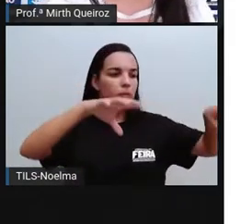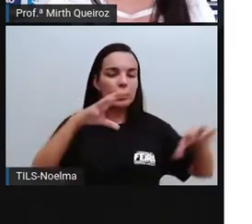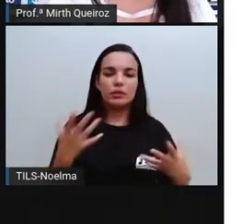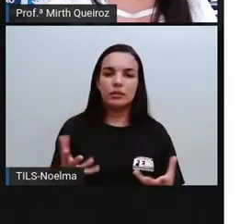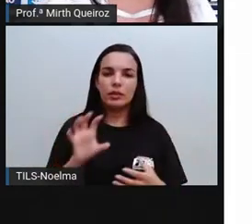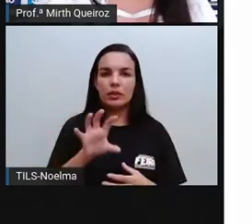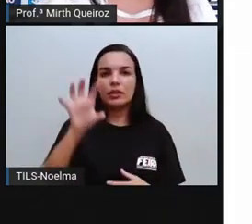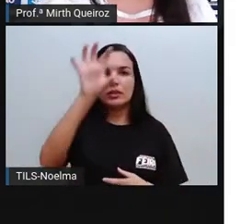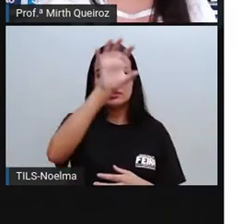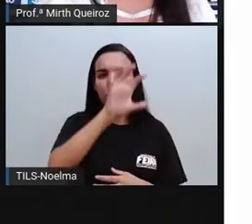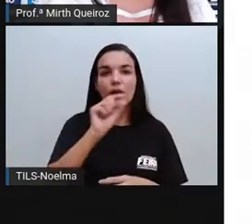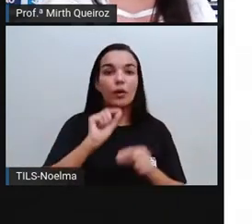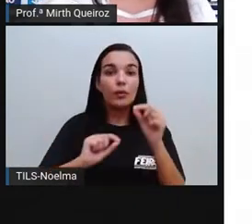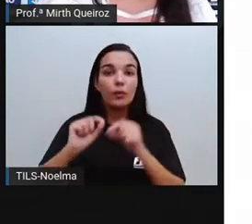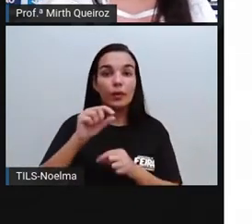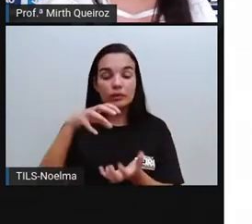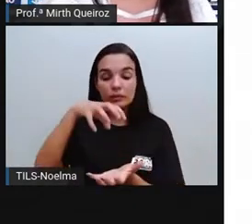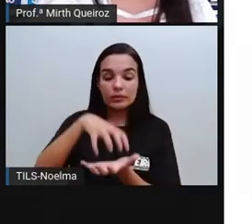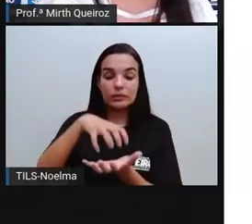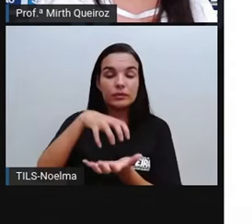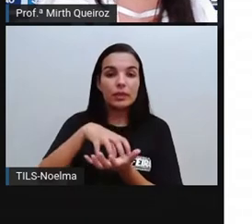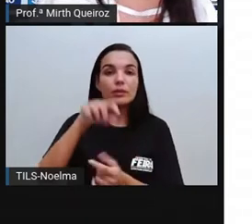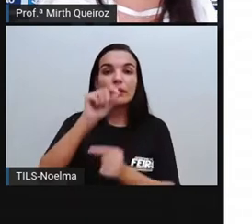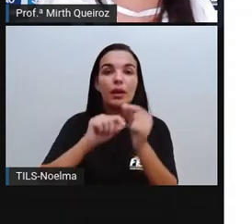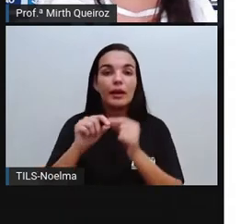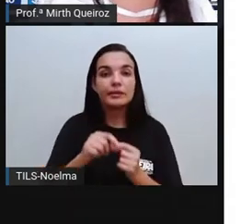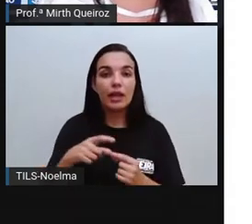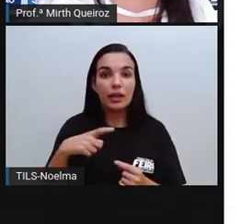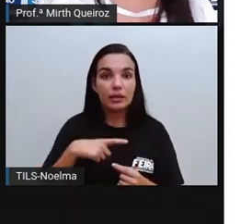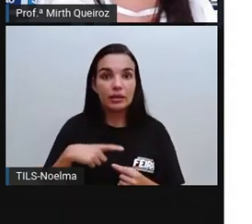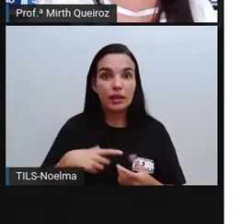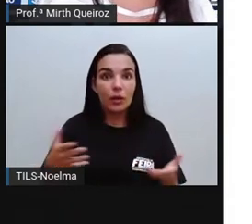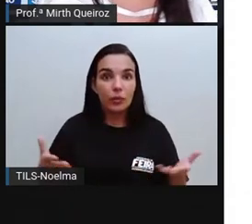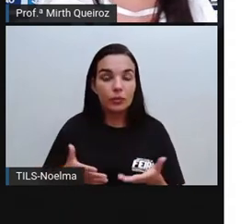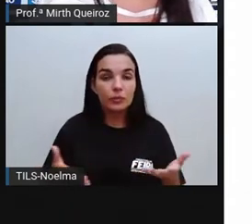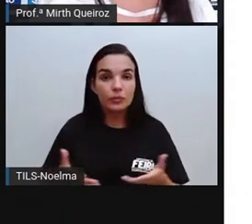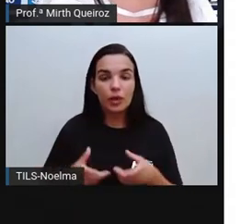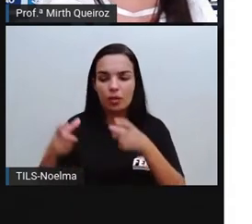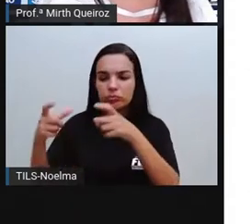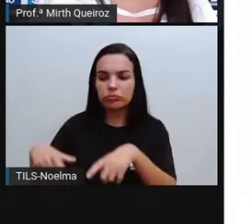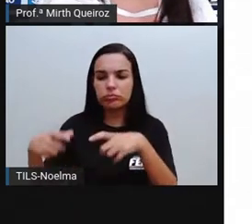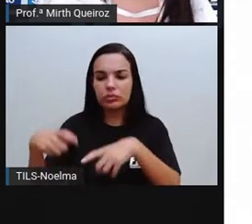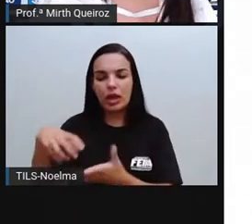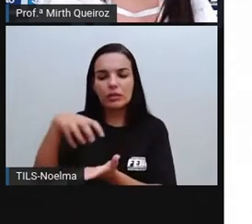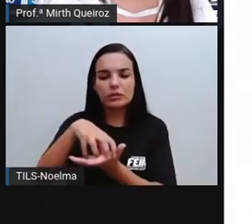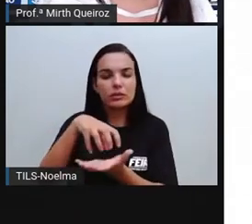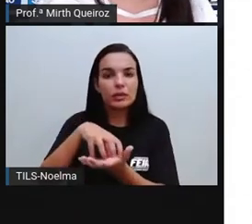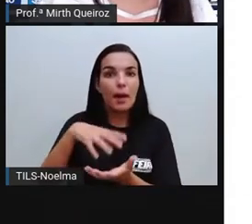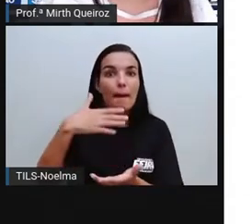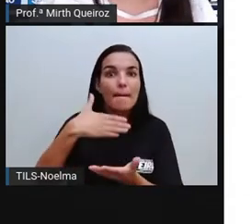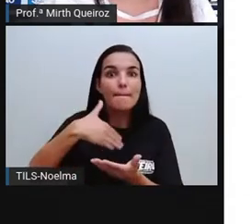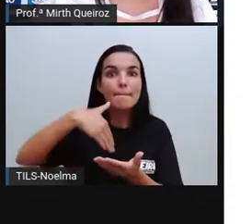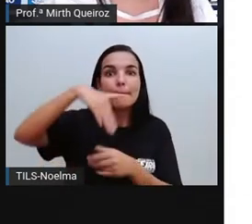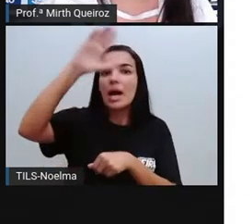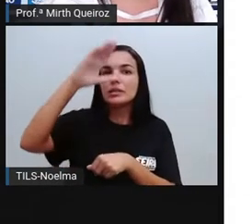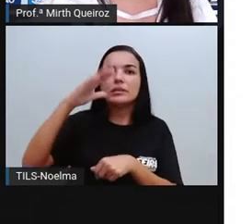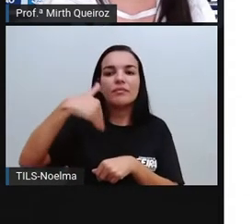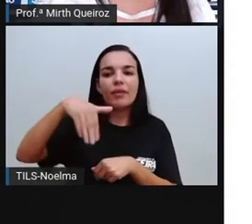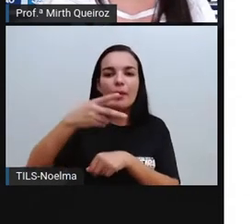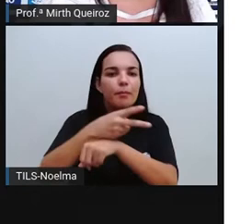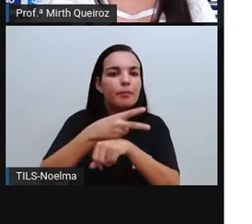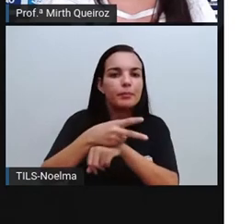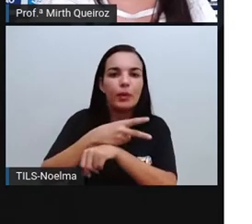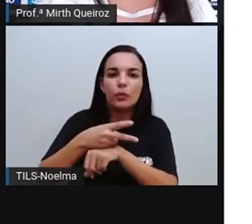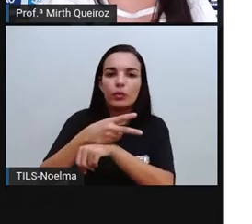exemplo, a região centro-oeste, que hoje é o local onde as pessoas mais buscam, né? E,